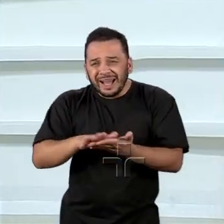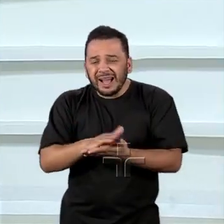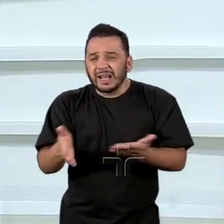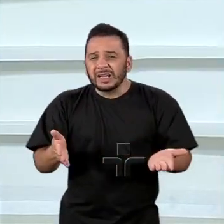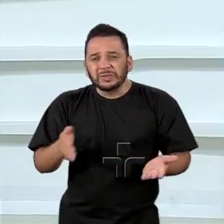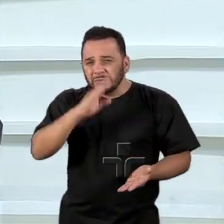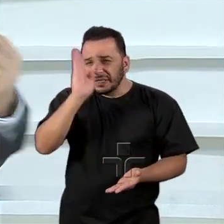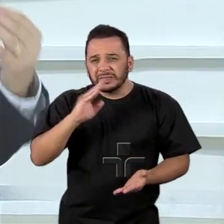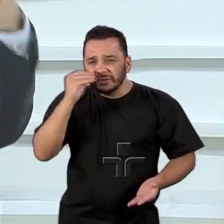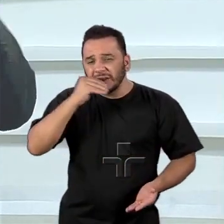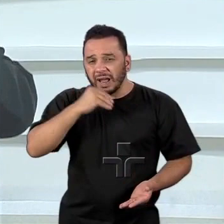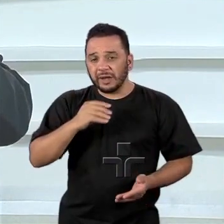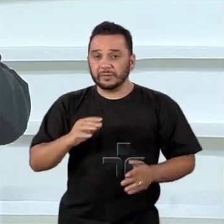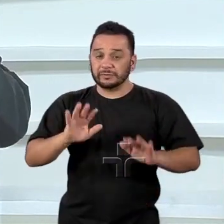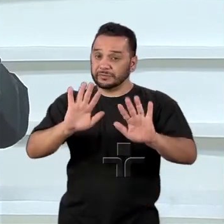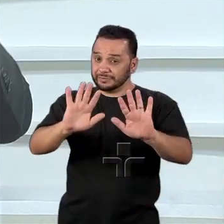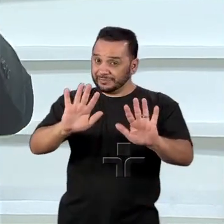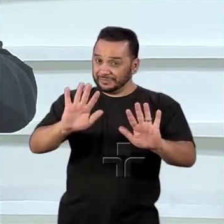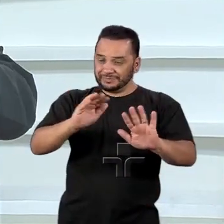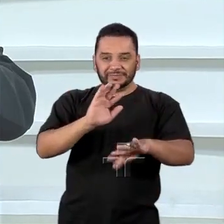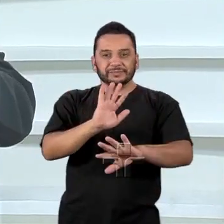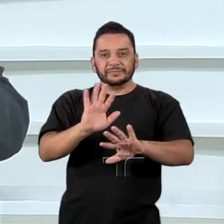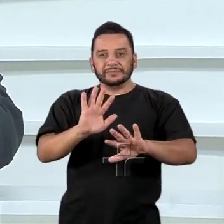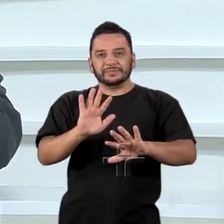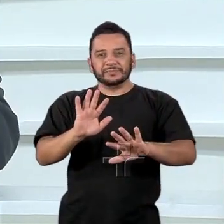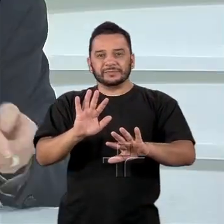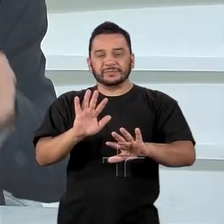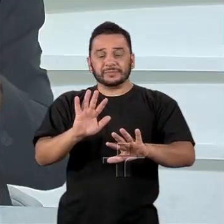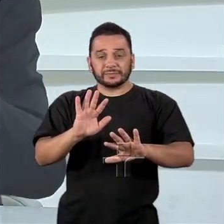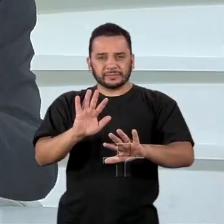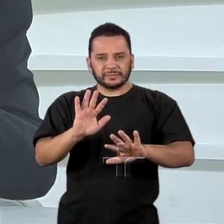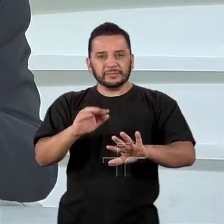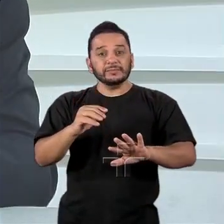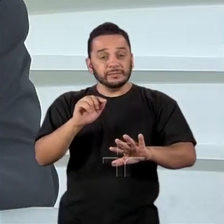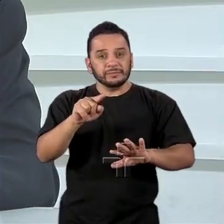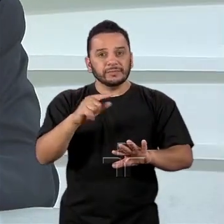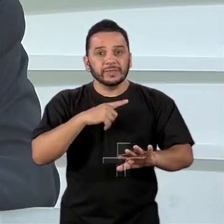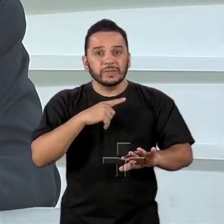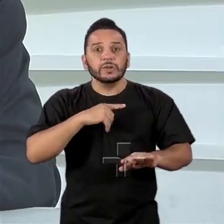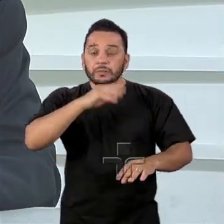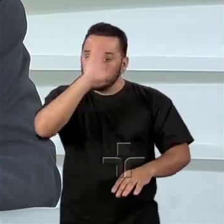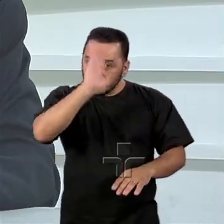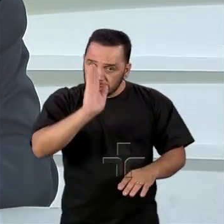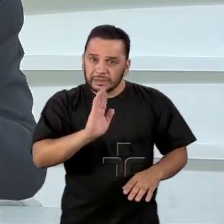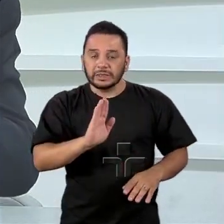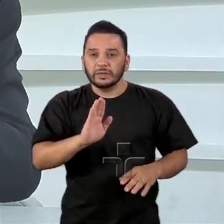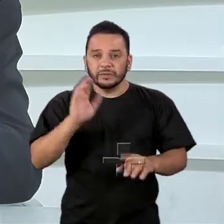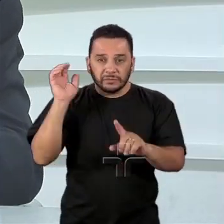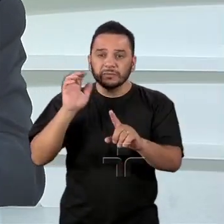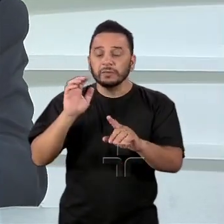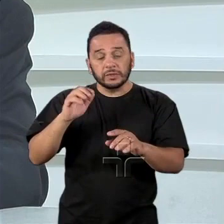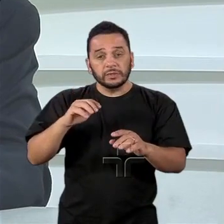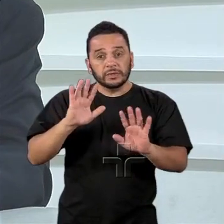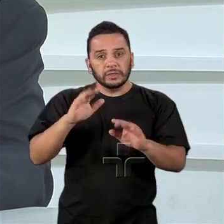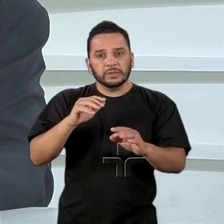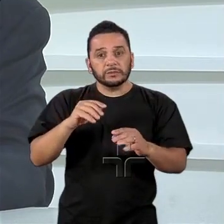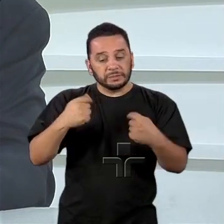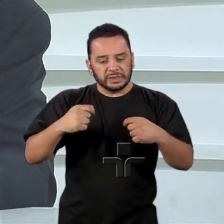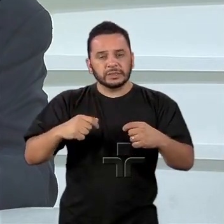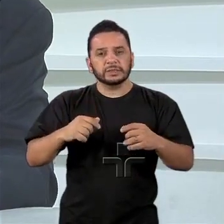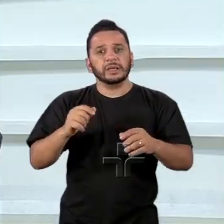do Brasil no mundo. Esse outro programa. Não, não é. Não é, porque isso determina o Brasil no mundo. É isso que determina. Então,